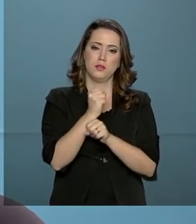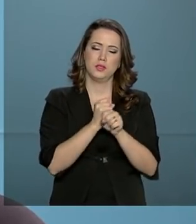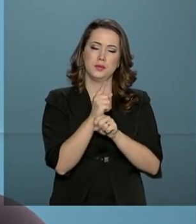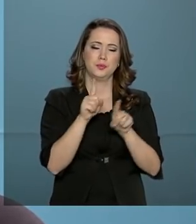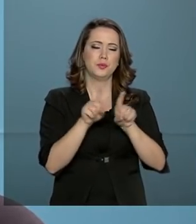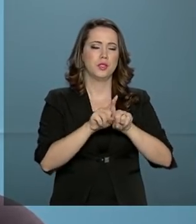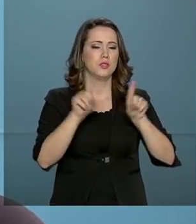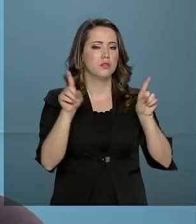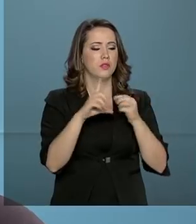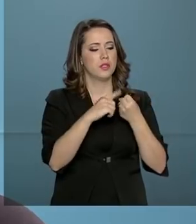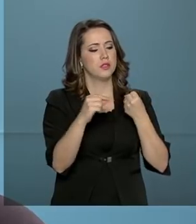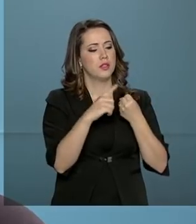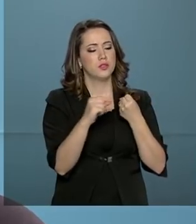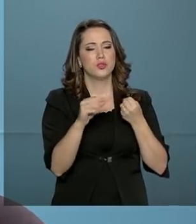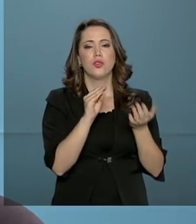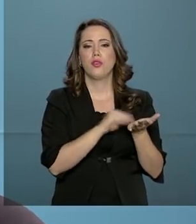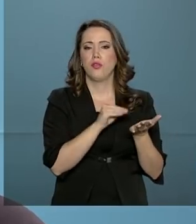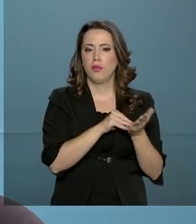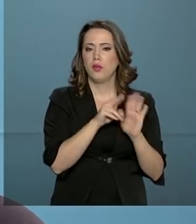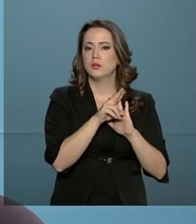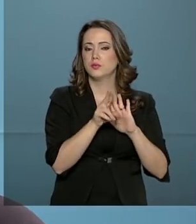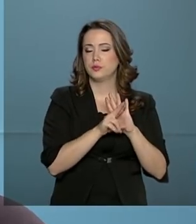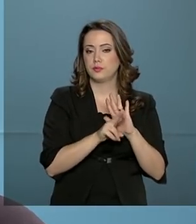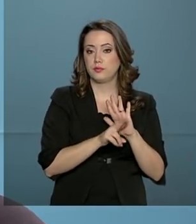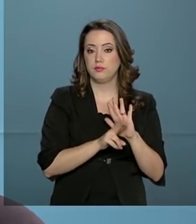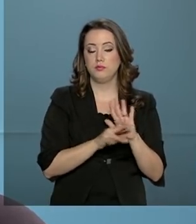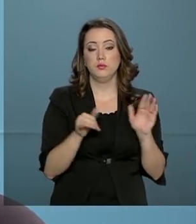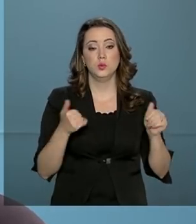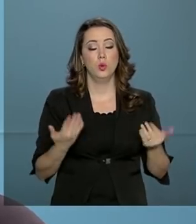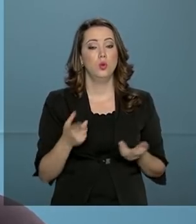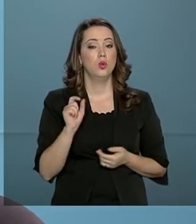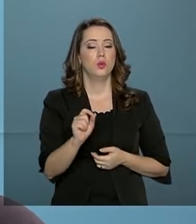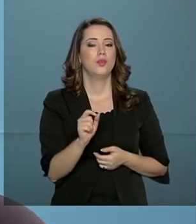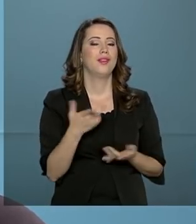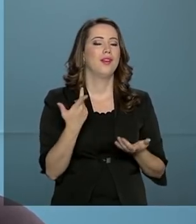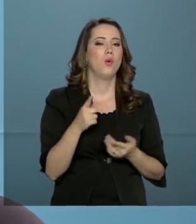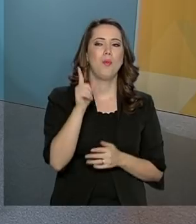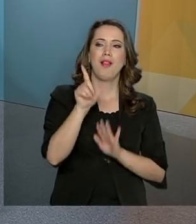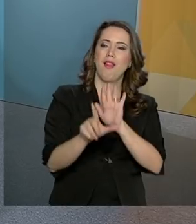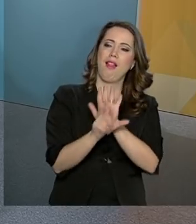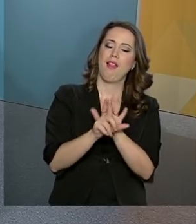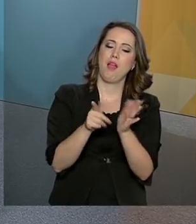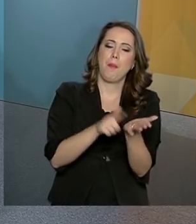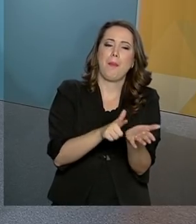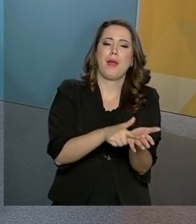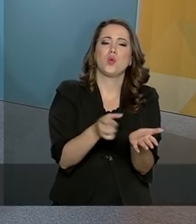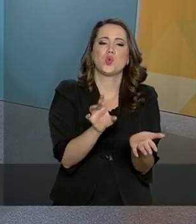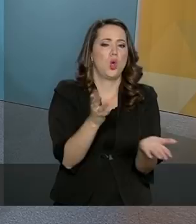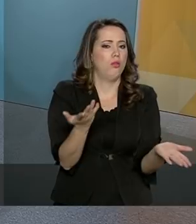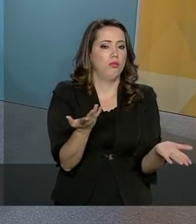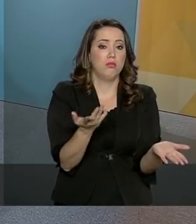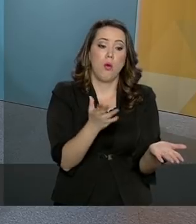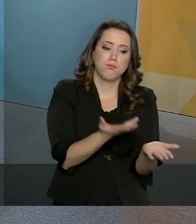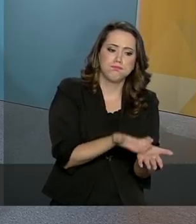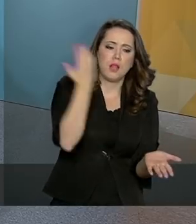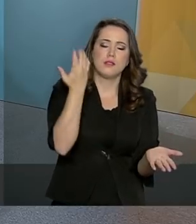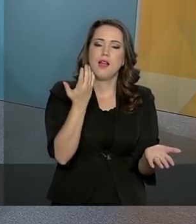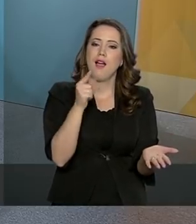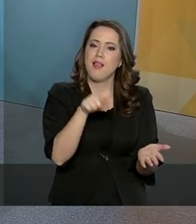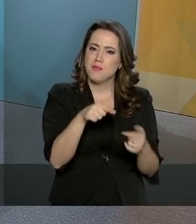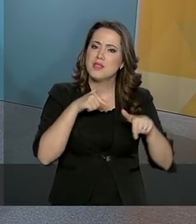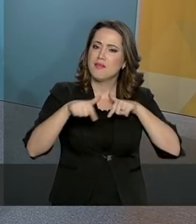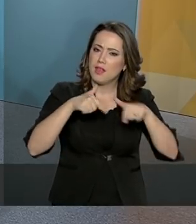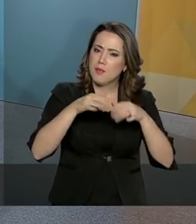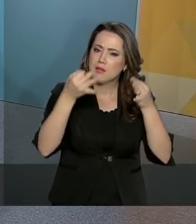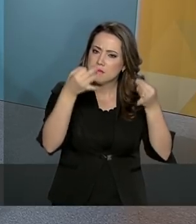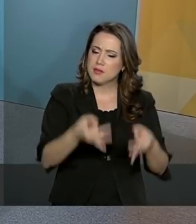mas tem muitos artigos que não estão regulamentados. Então, o que adianta ter uma lei no papel? Nós queremos que ela saia do papel e